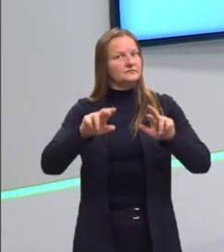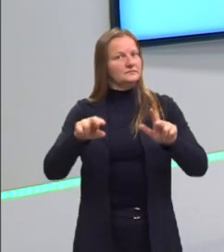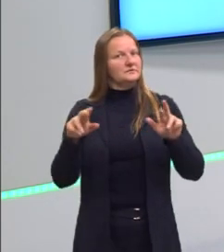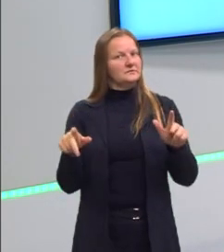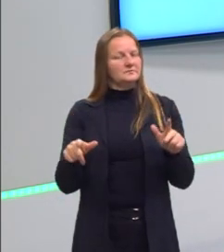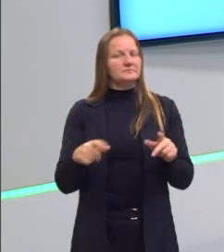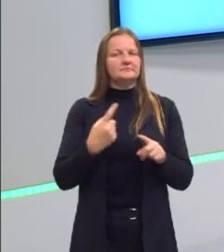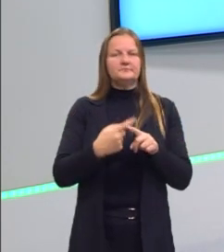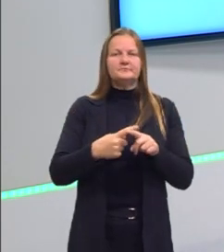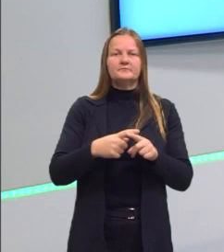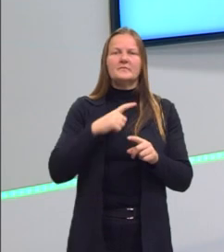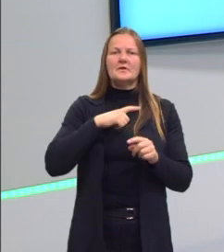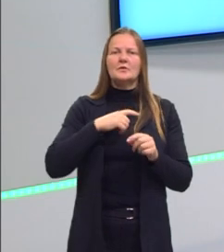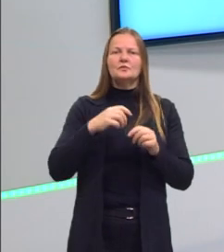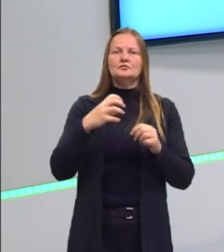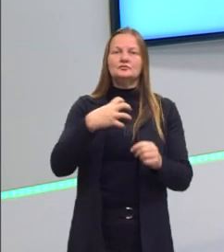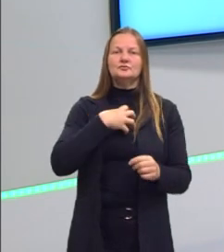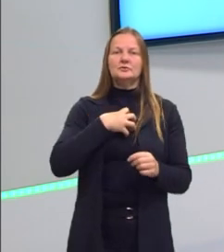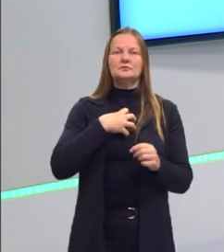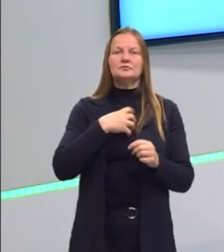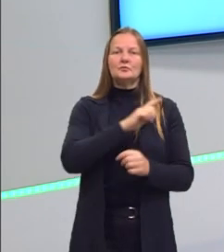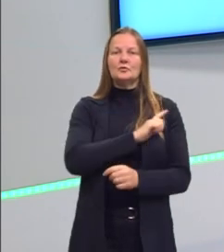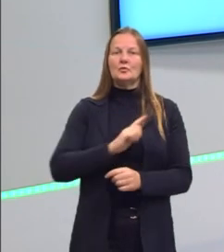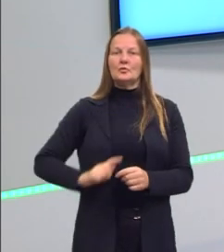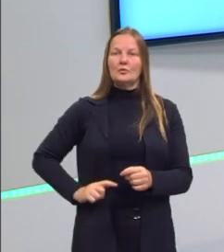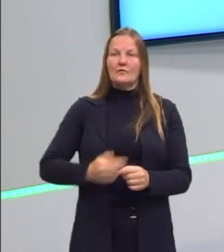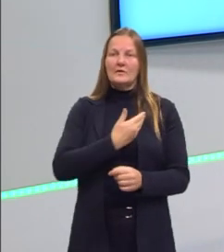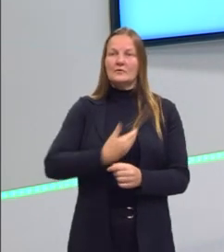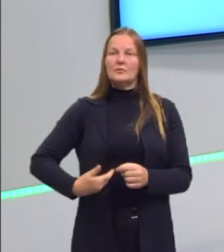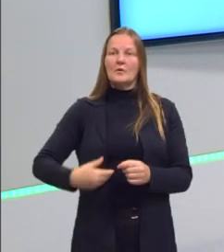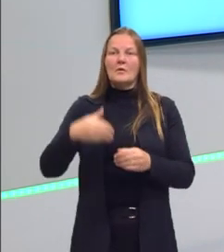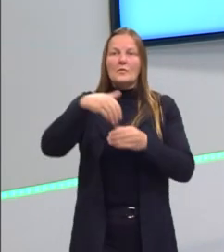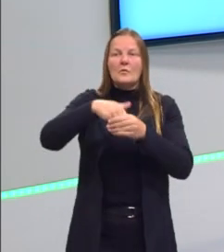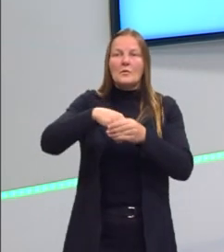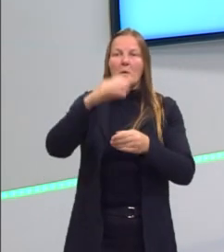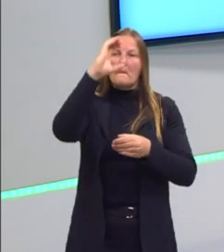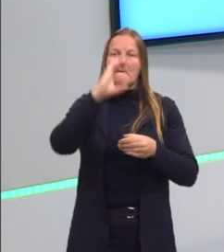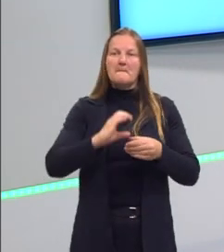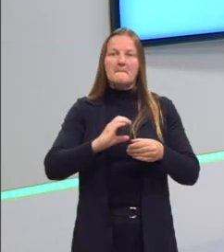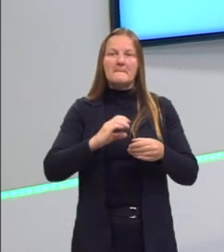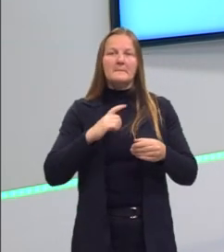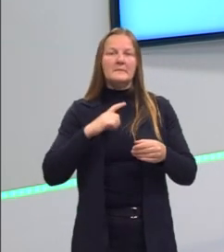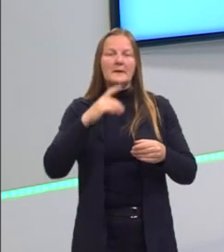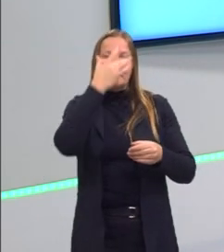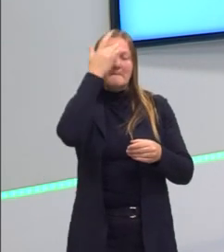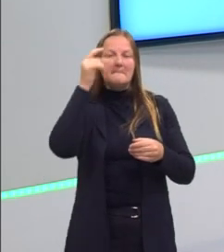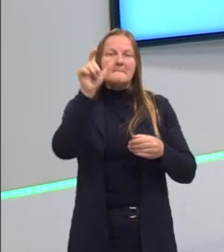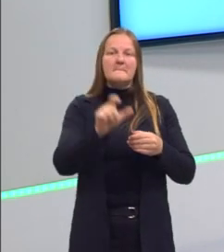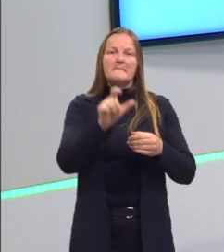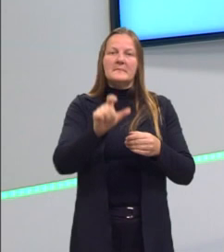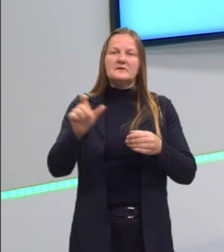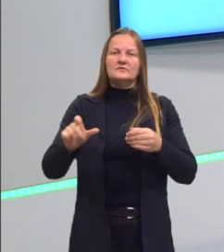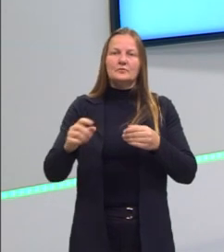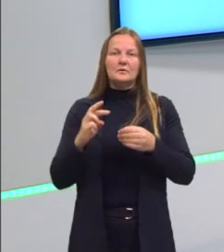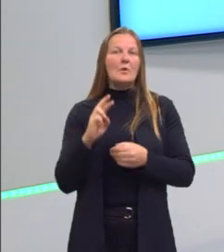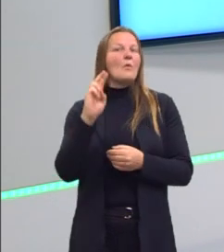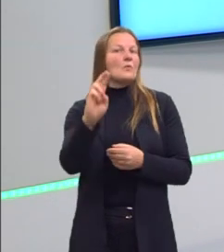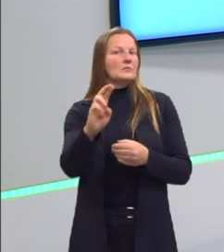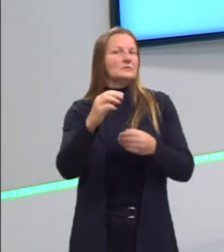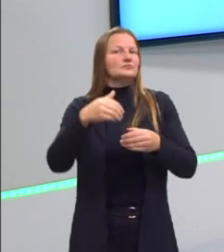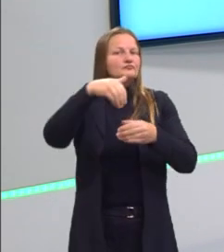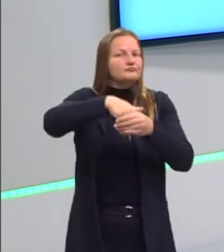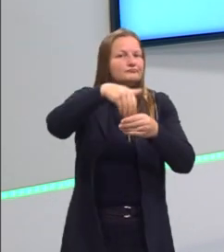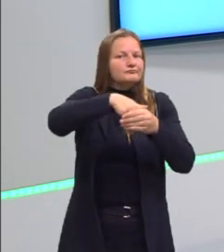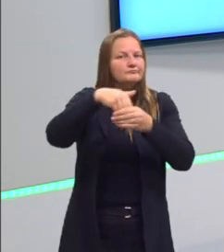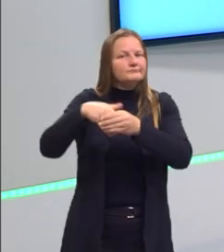gente vai ter uma forma de governo que ela é eleita pelos cidadãos ou pelos seus representantes. E esse